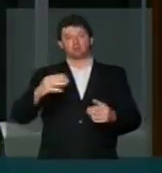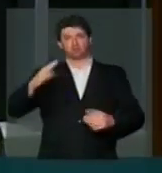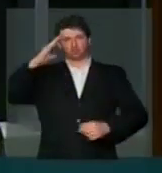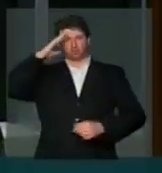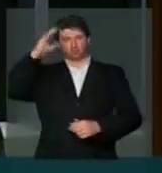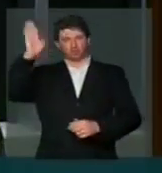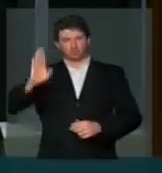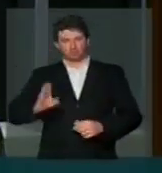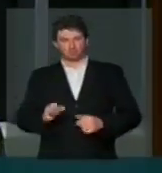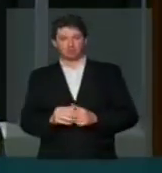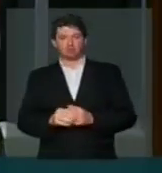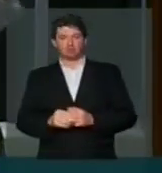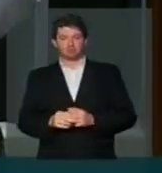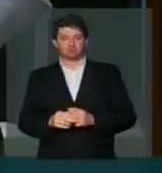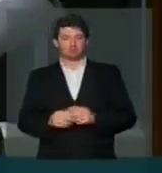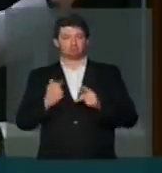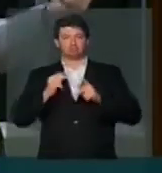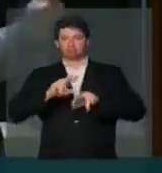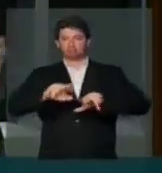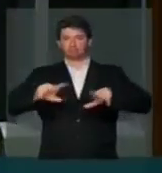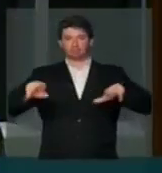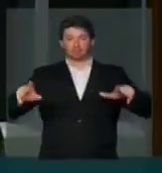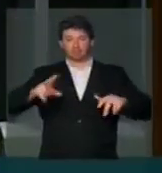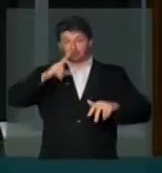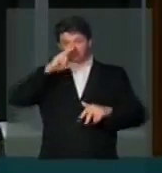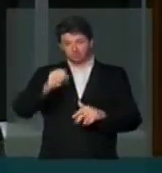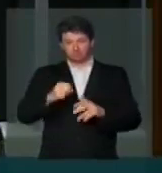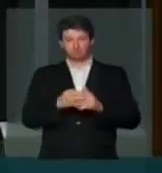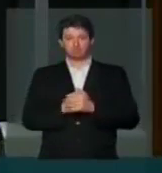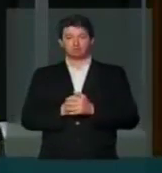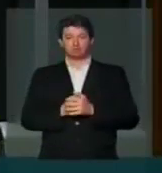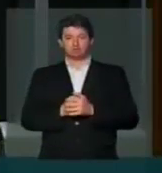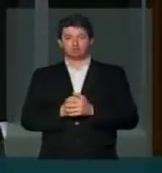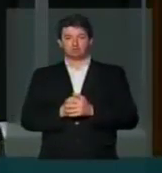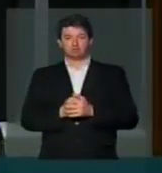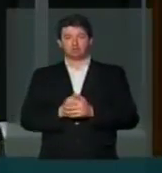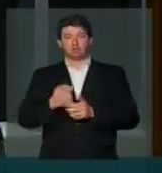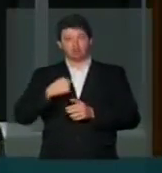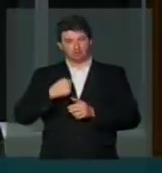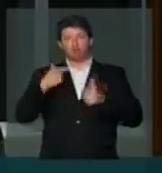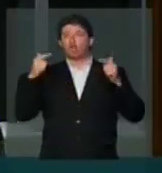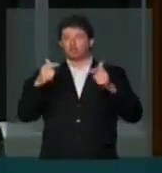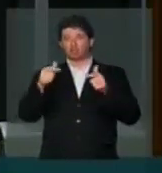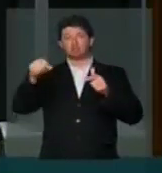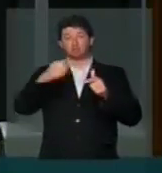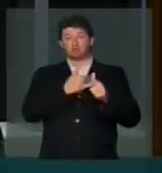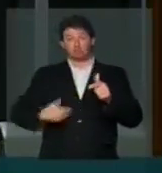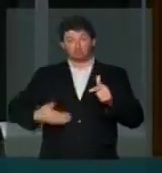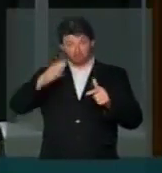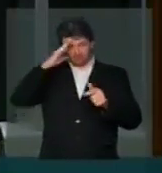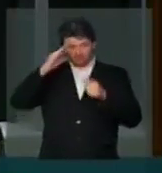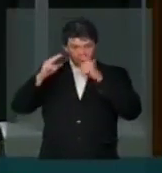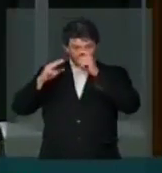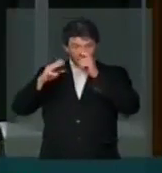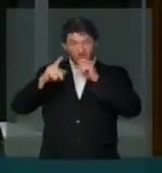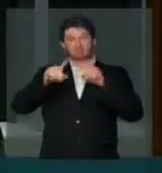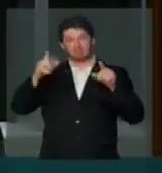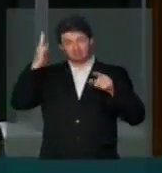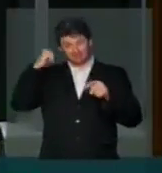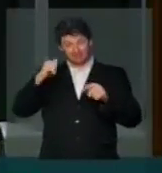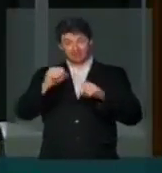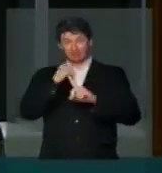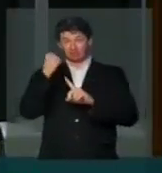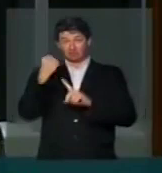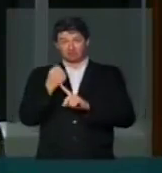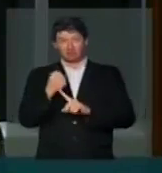brasileiros nas mais diversas forças para alguém que é crítico à ditadura militar, mas saber que na sociedade